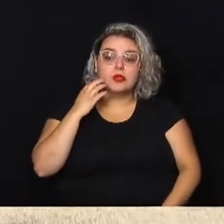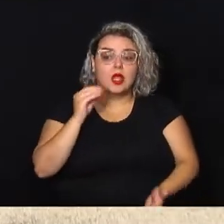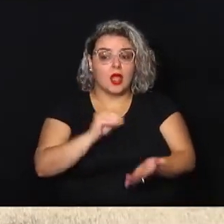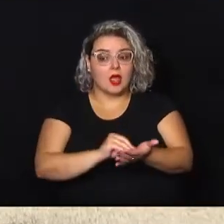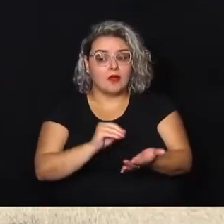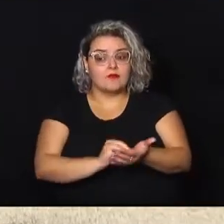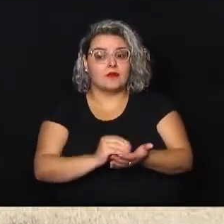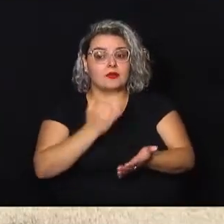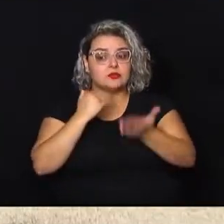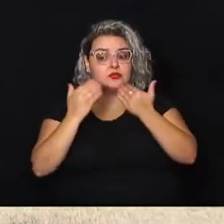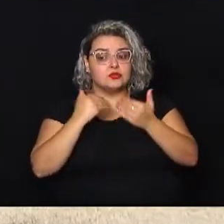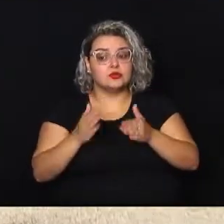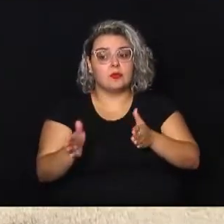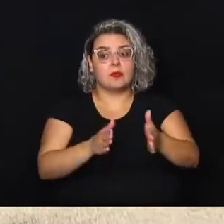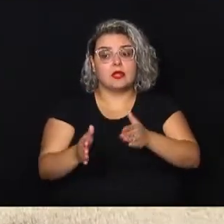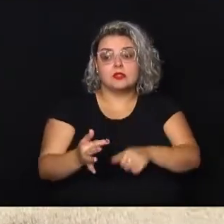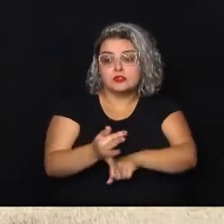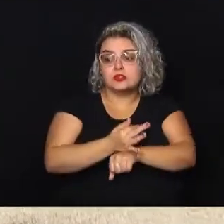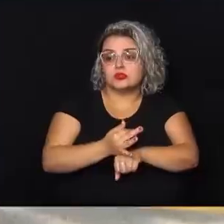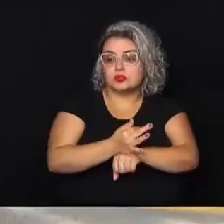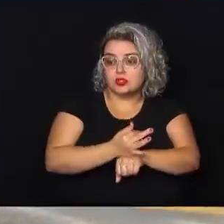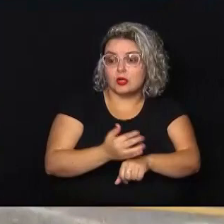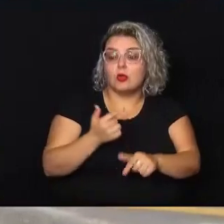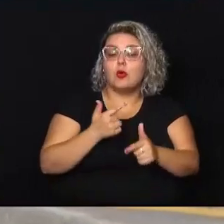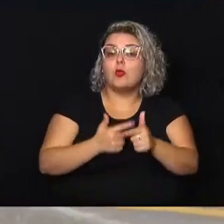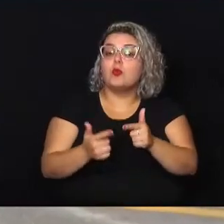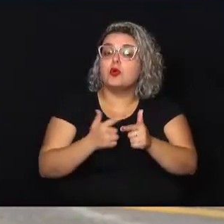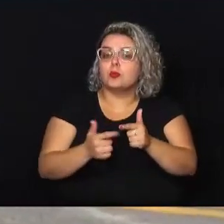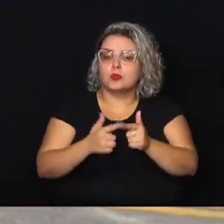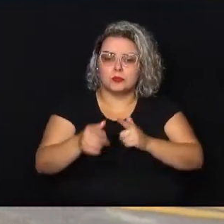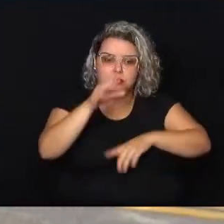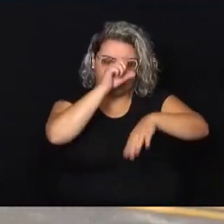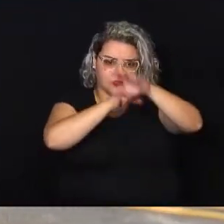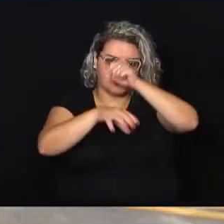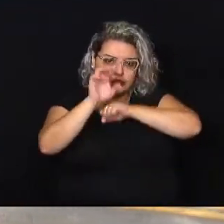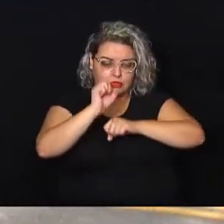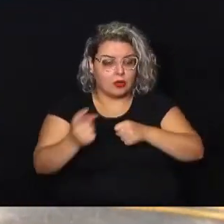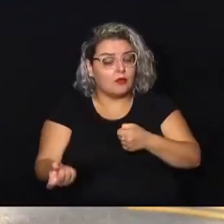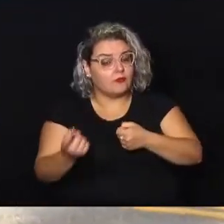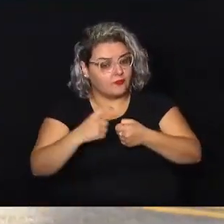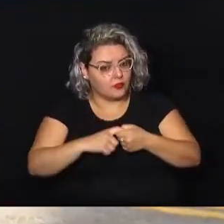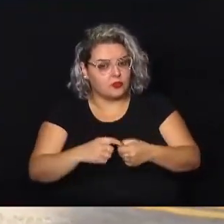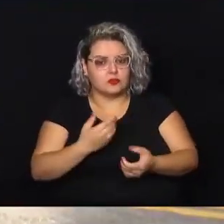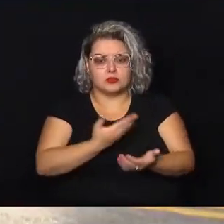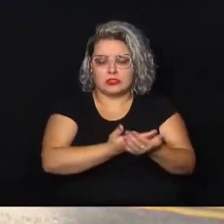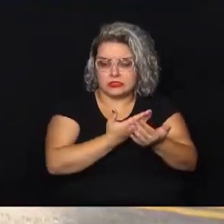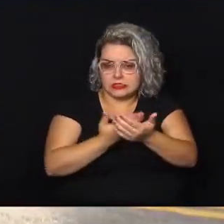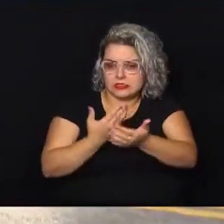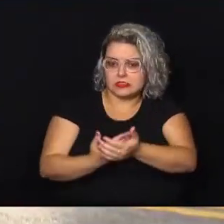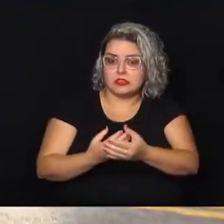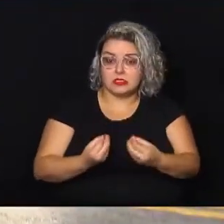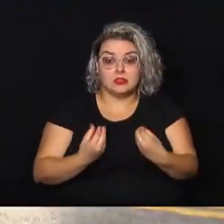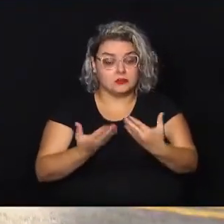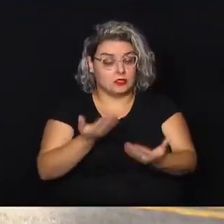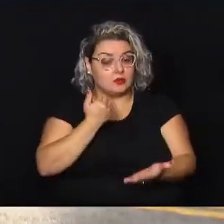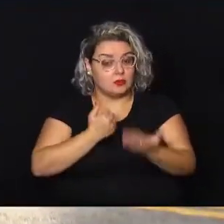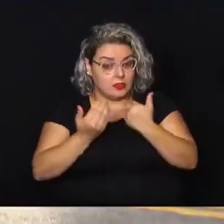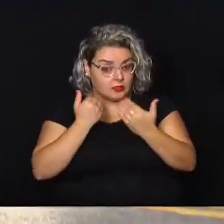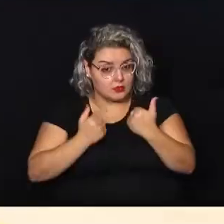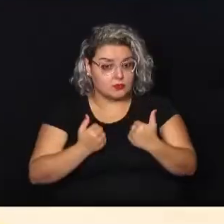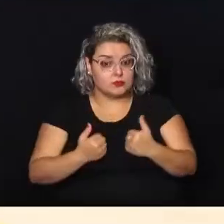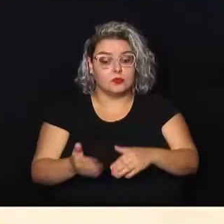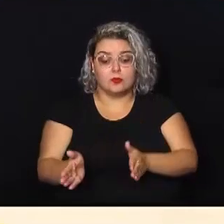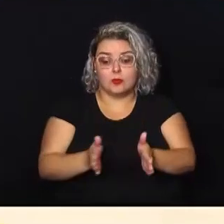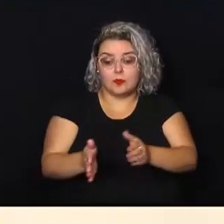refeições no período de férias traz problemas de aprendizado no retorno às aulas. Também fornecer merenda em época de férias, de